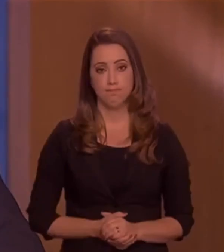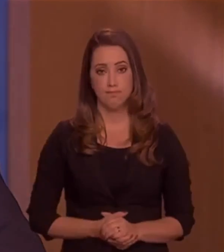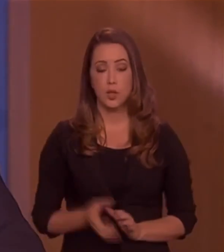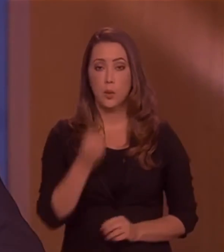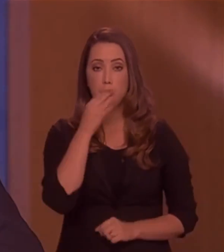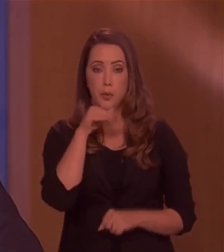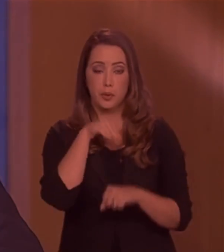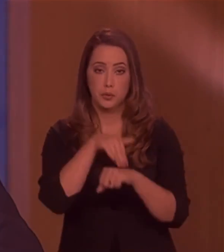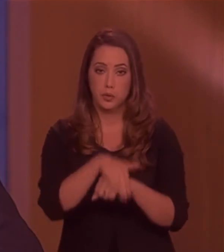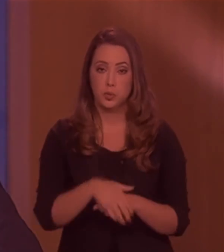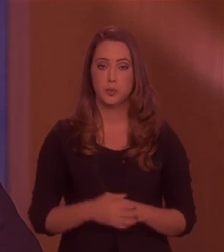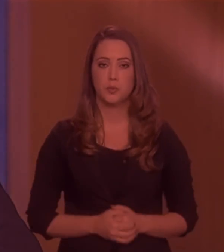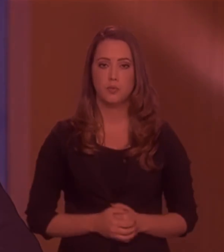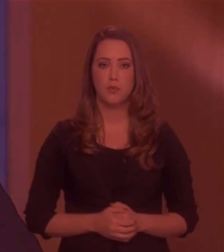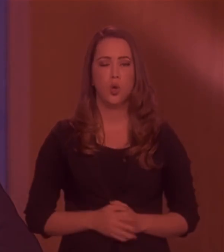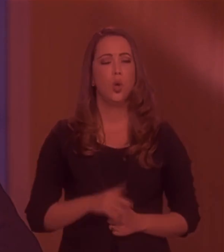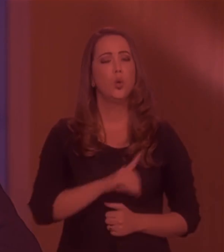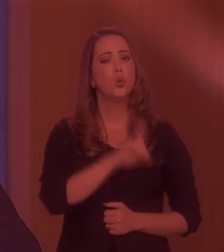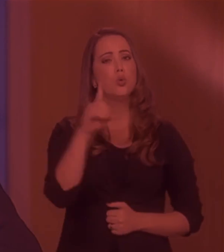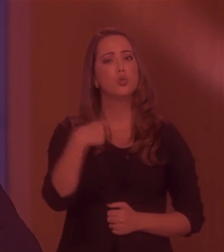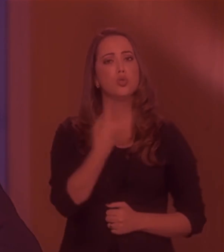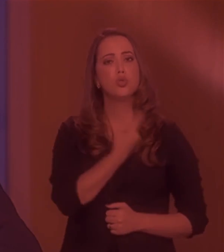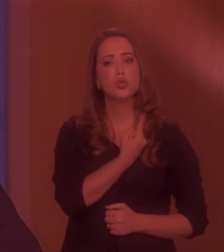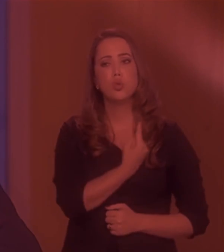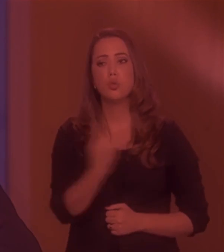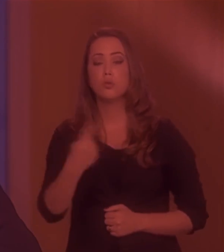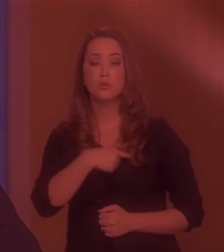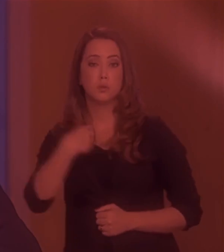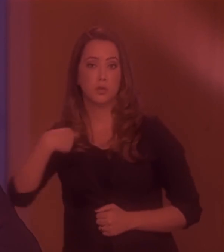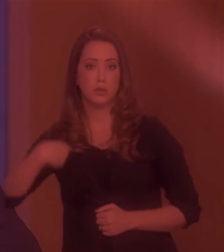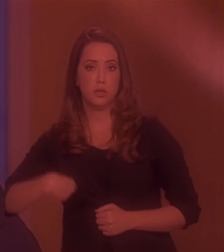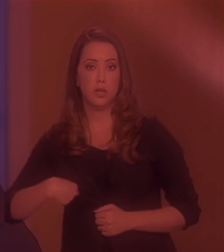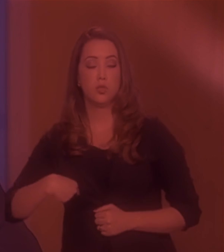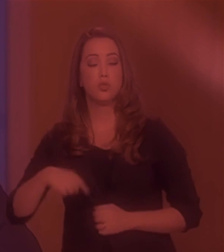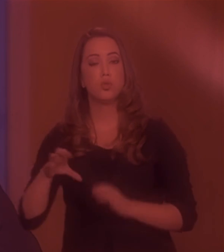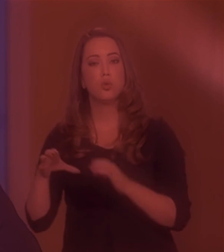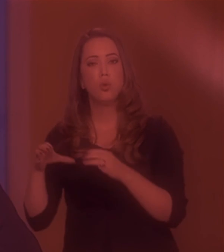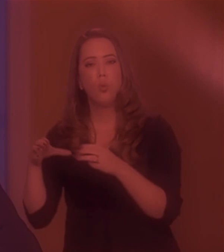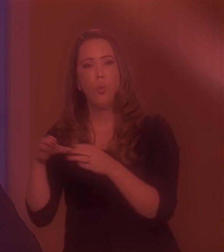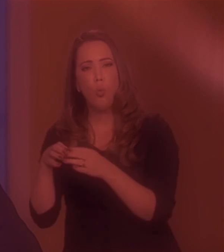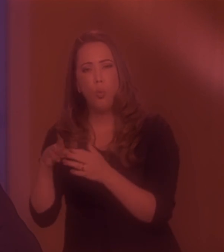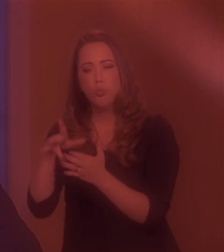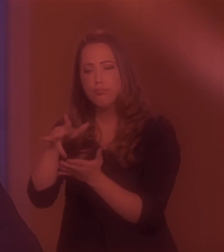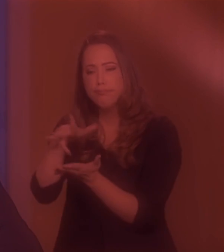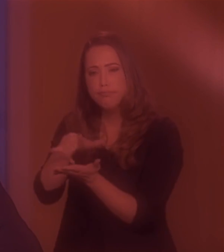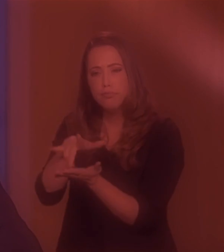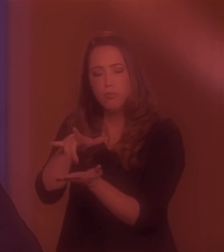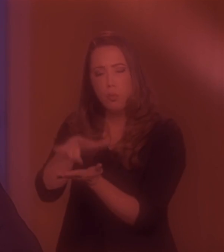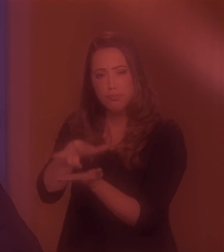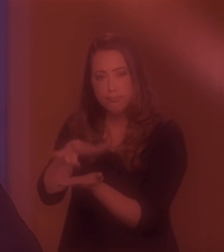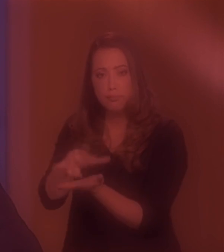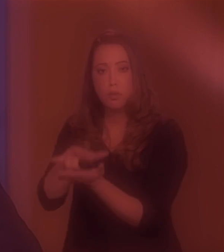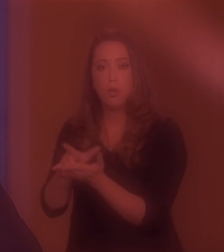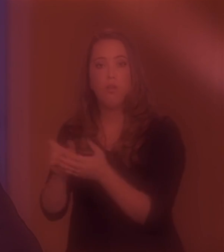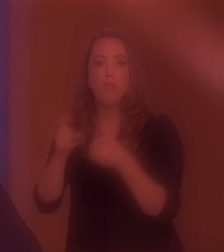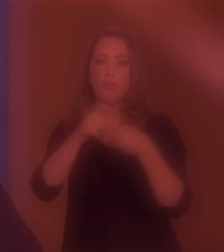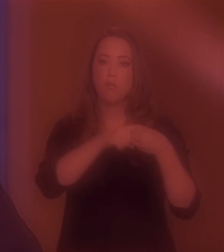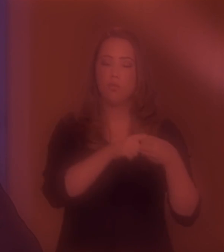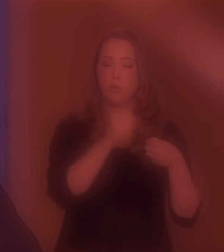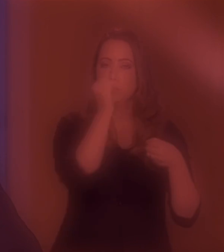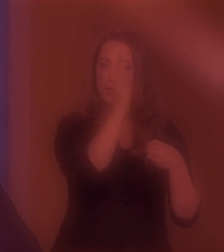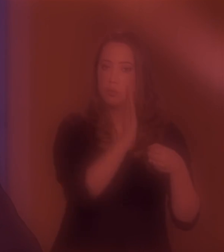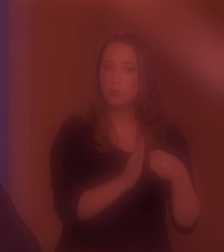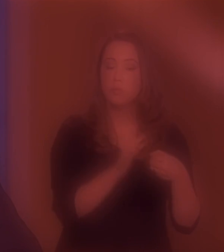Não é dia de comemorar seu arrombado, a ditadura matou milhares de pessoas, além da tortura e falta de liberdade.